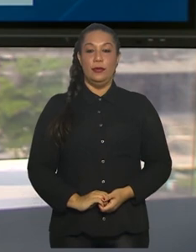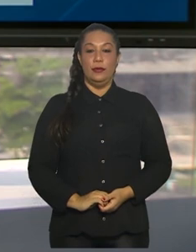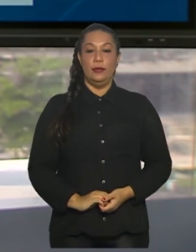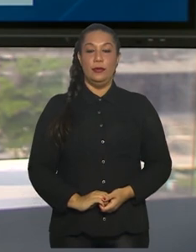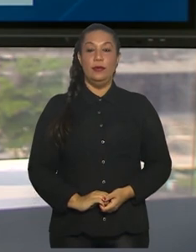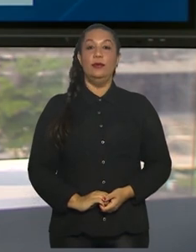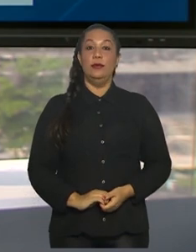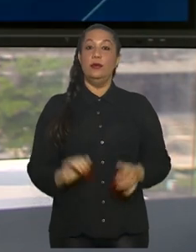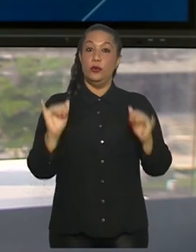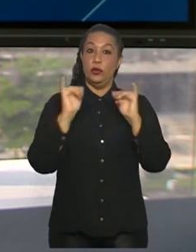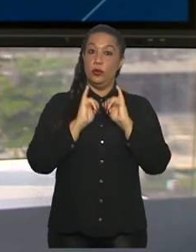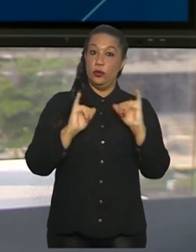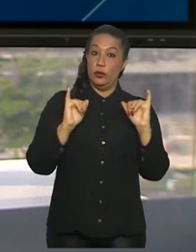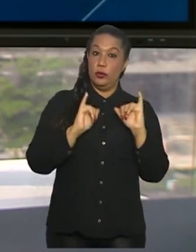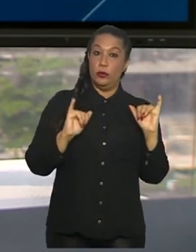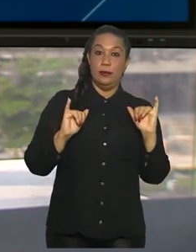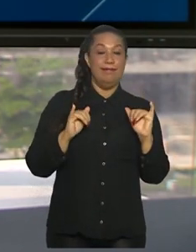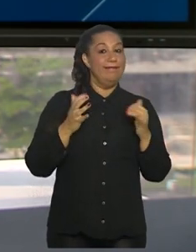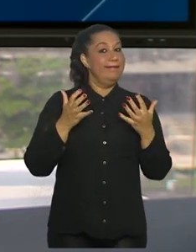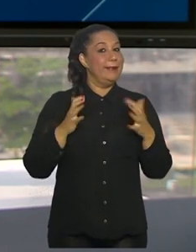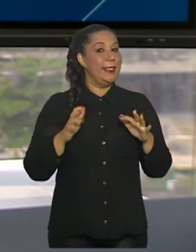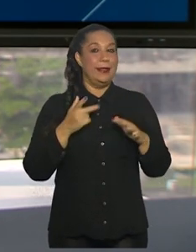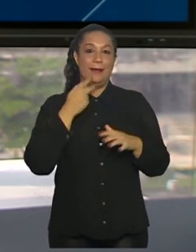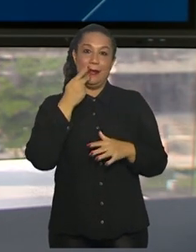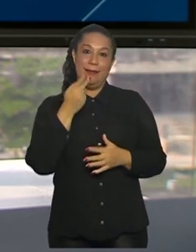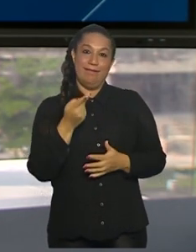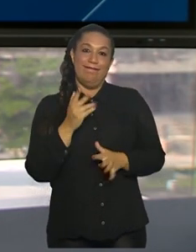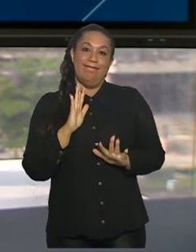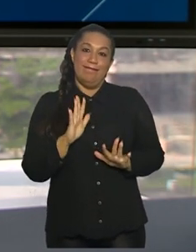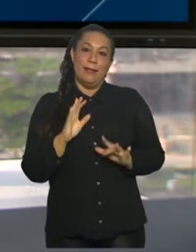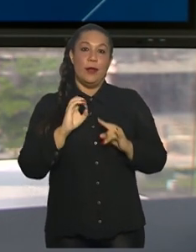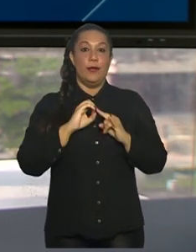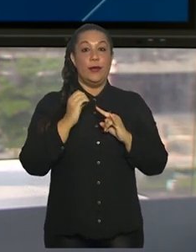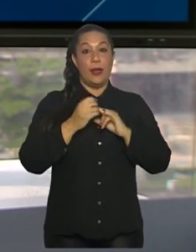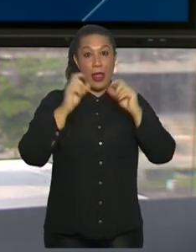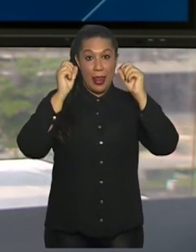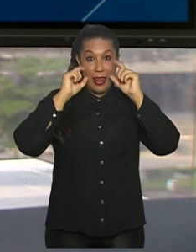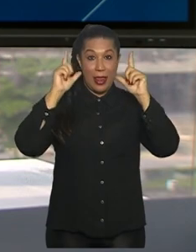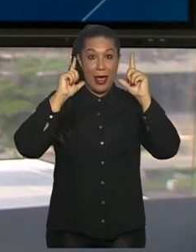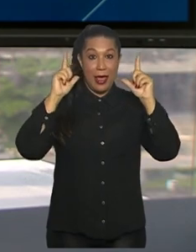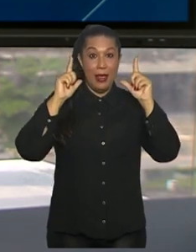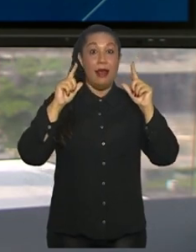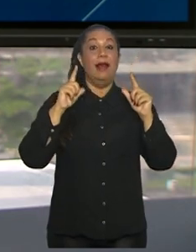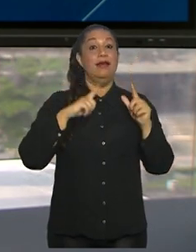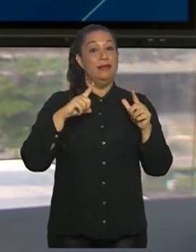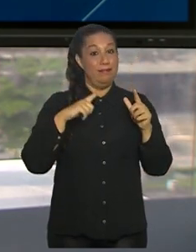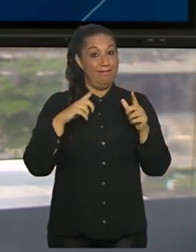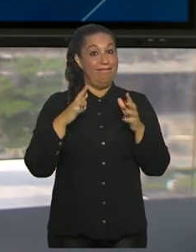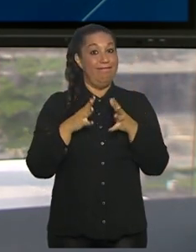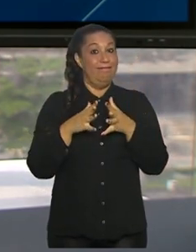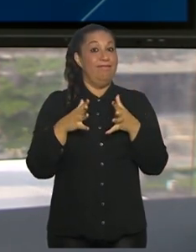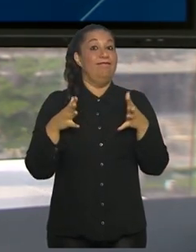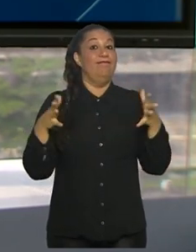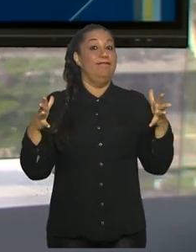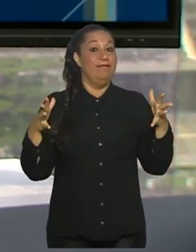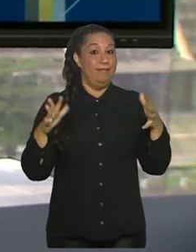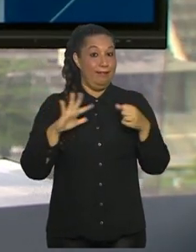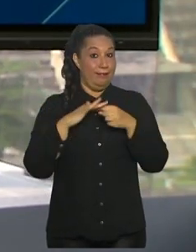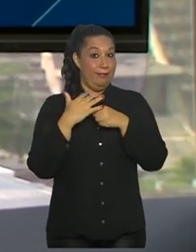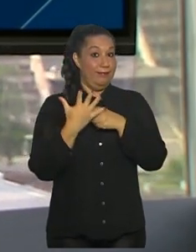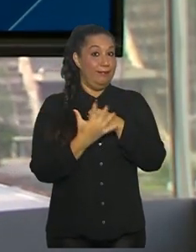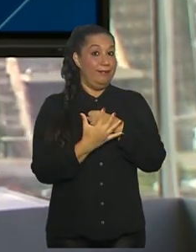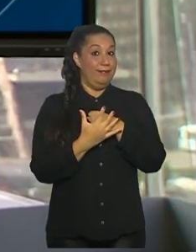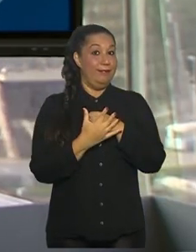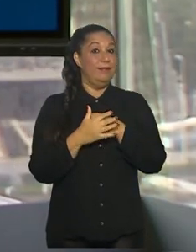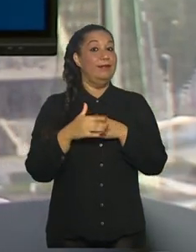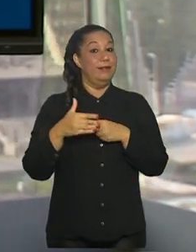E uma notícia que a gente não gostaria de dar aqui, a Fiocruz alerta para intensificação da pandemia de Covid-19